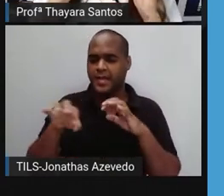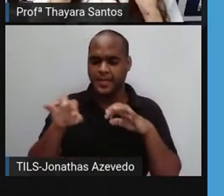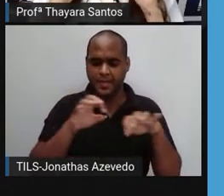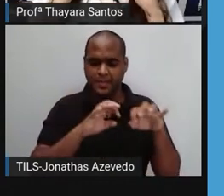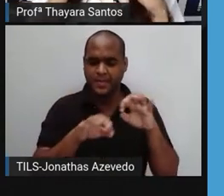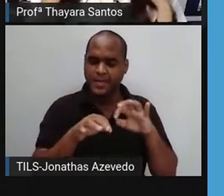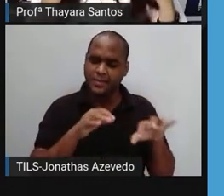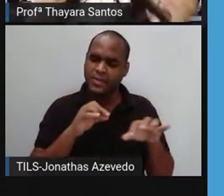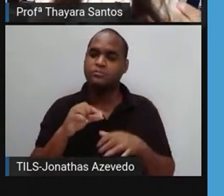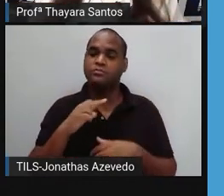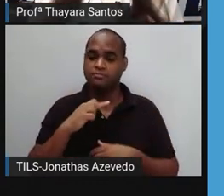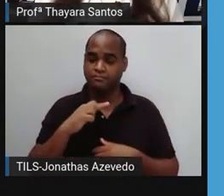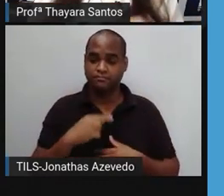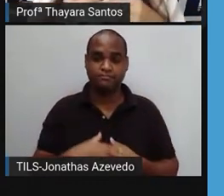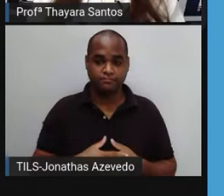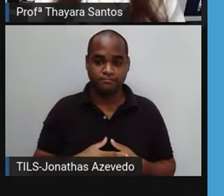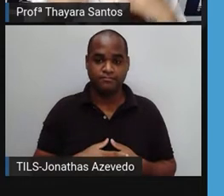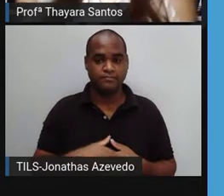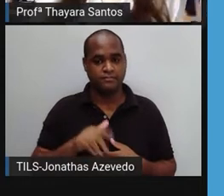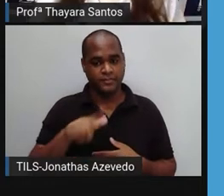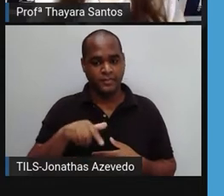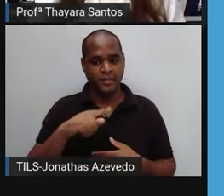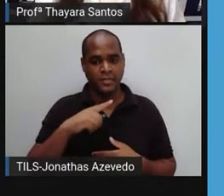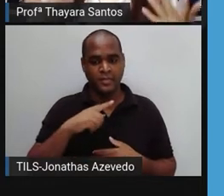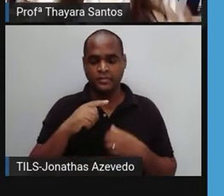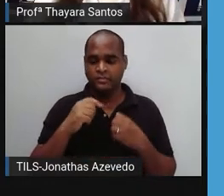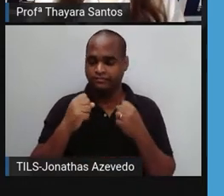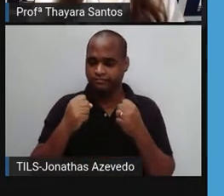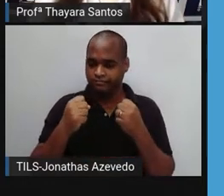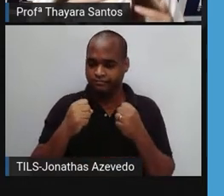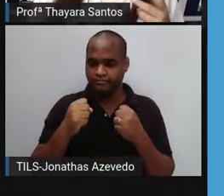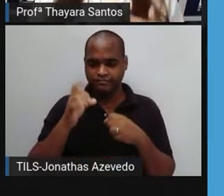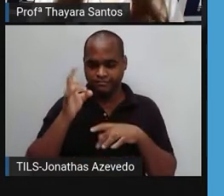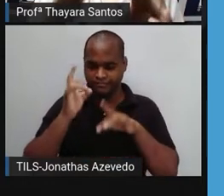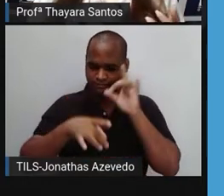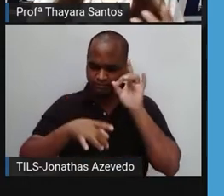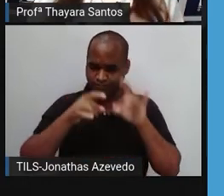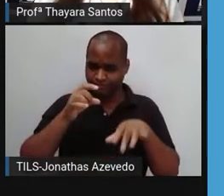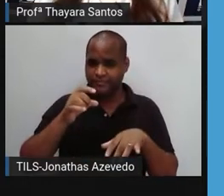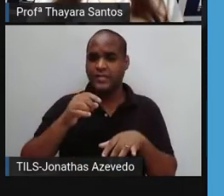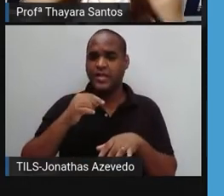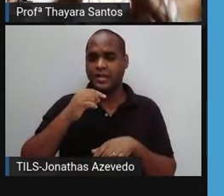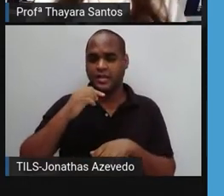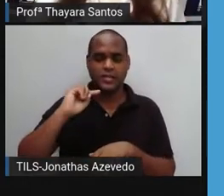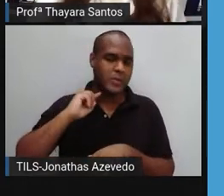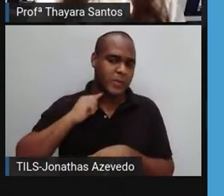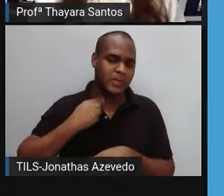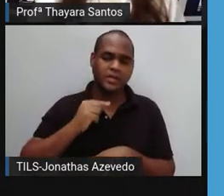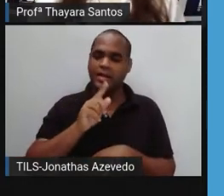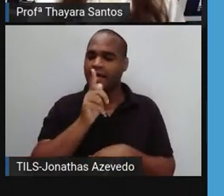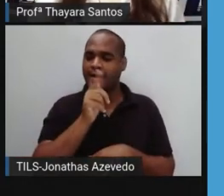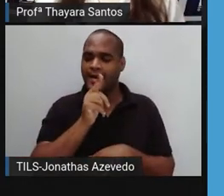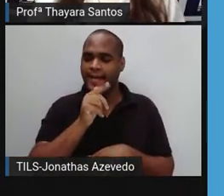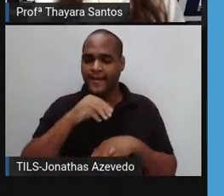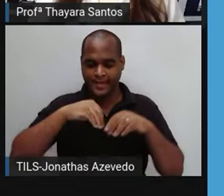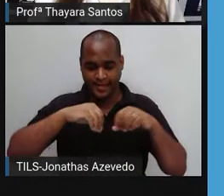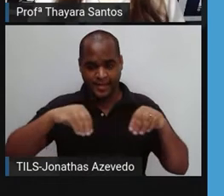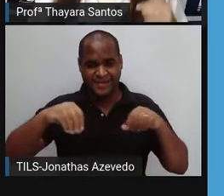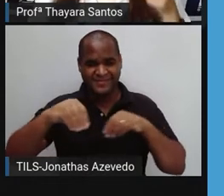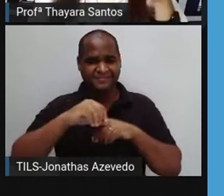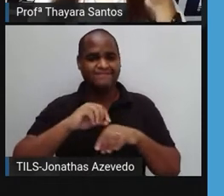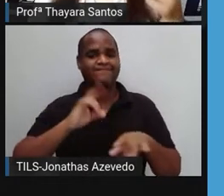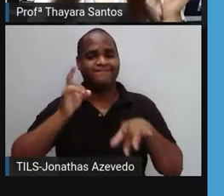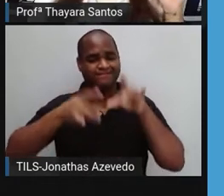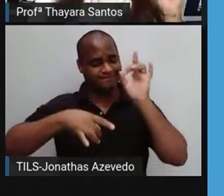E essas partículas menores têm um poder maior ainda de poluir o solo, a água e gerar muitos prejuízos ali.